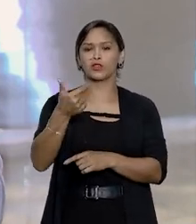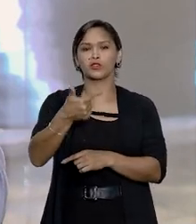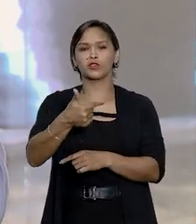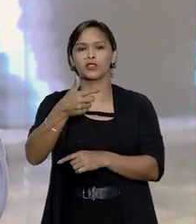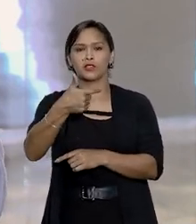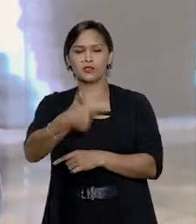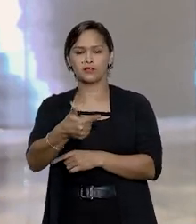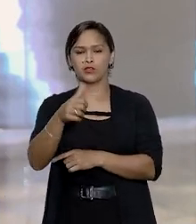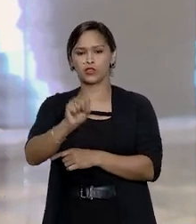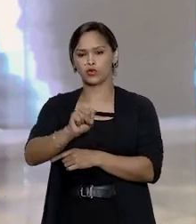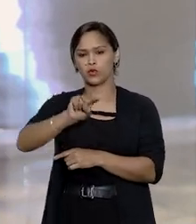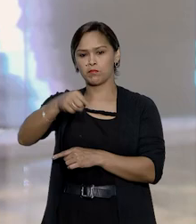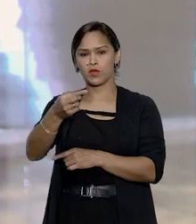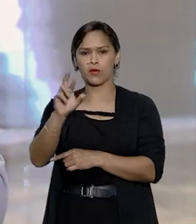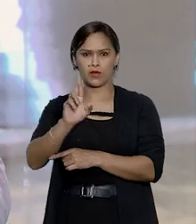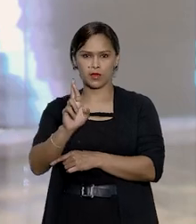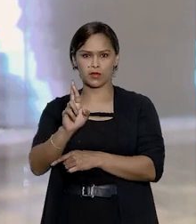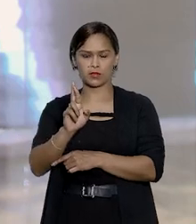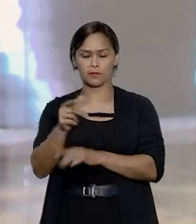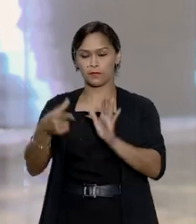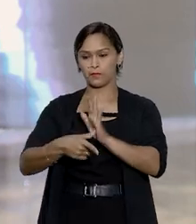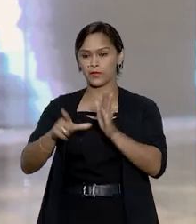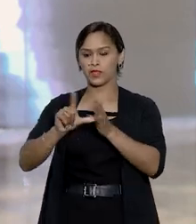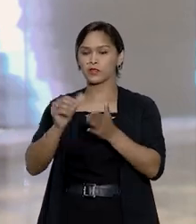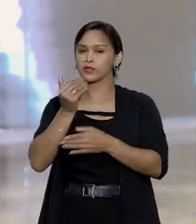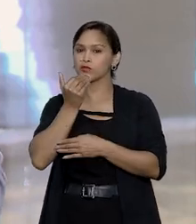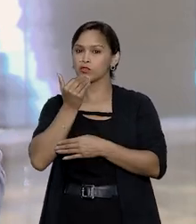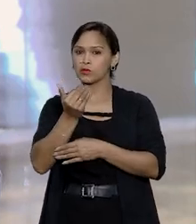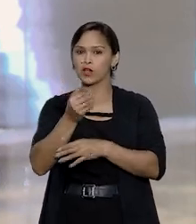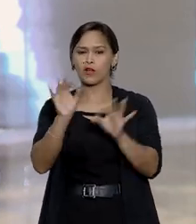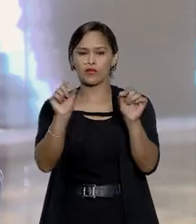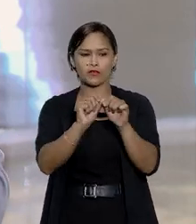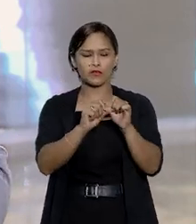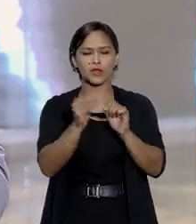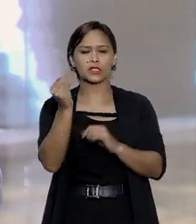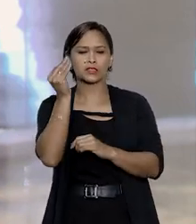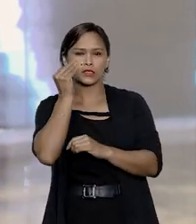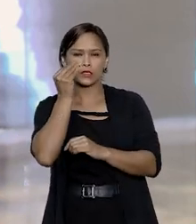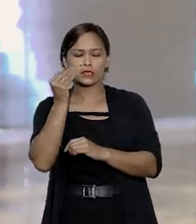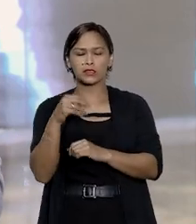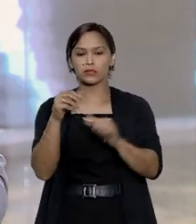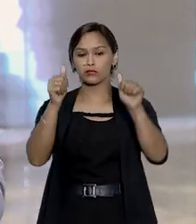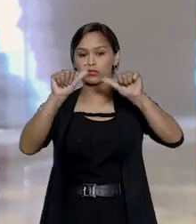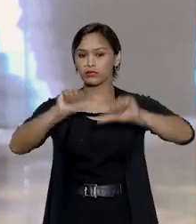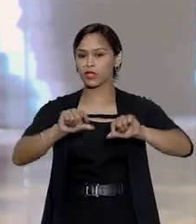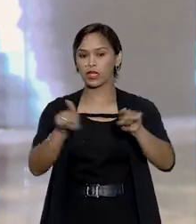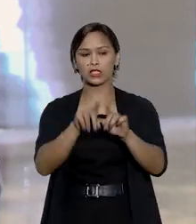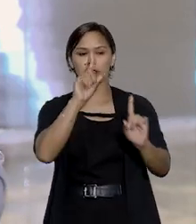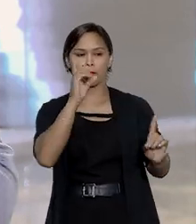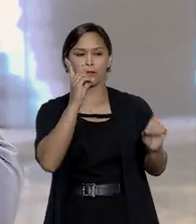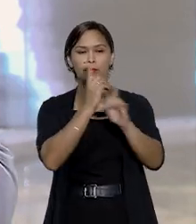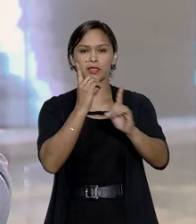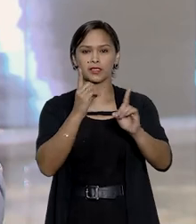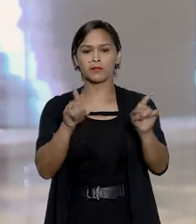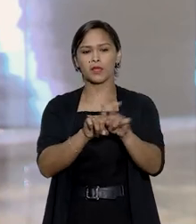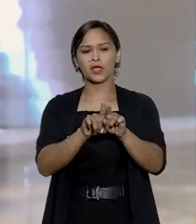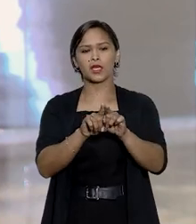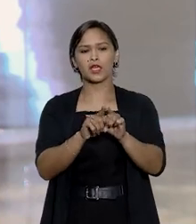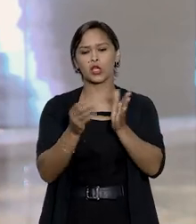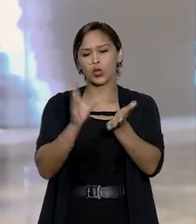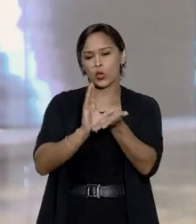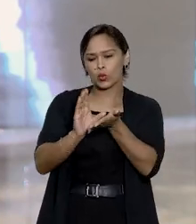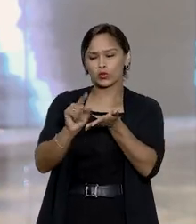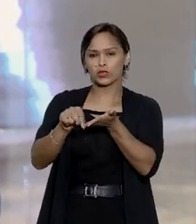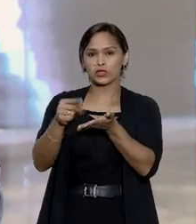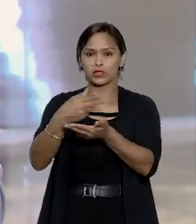228 mil. Antes do pedido, foram feitas tentativas frustradas de identificação e constrição de